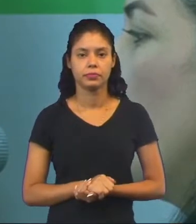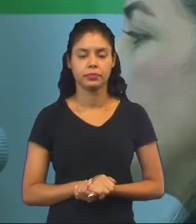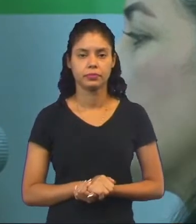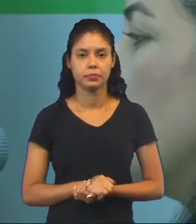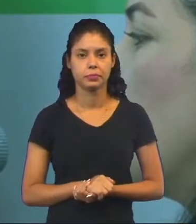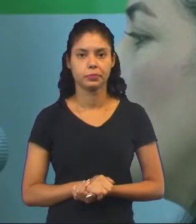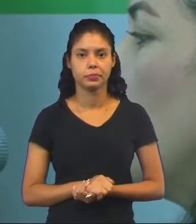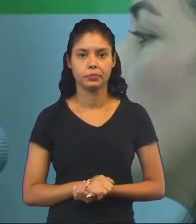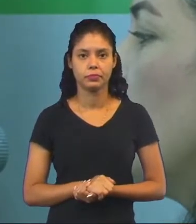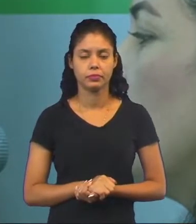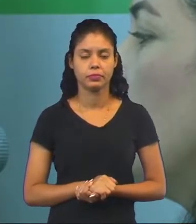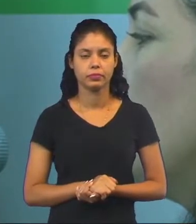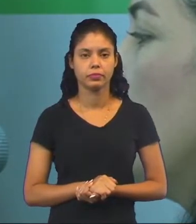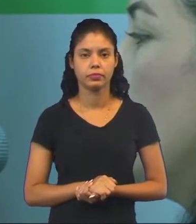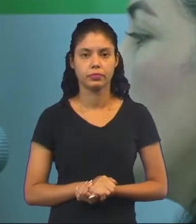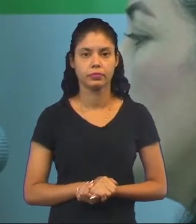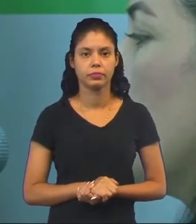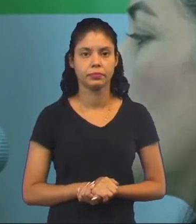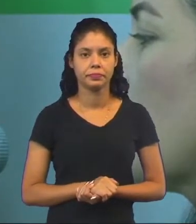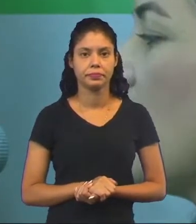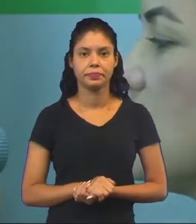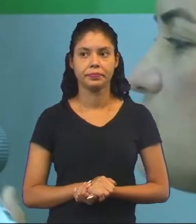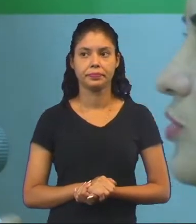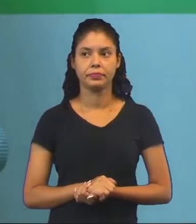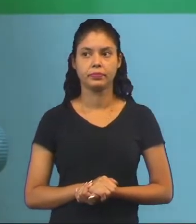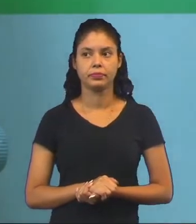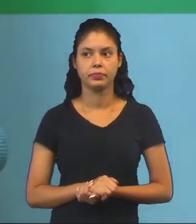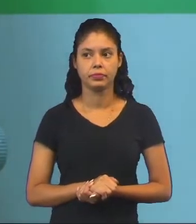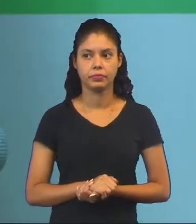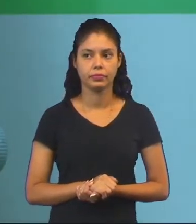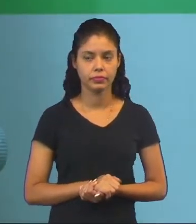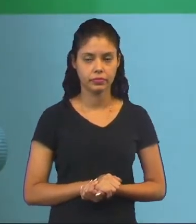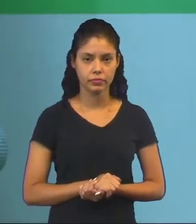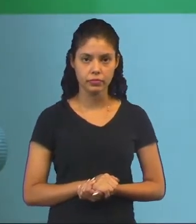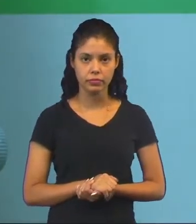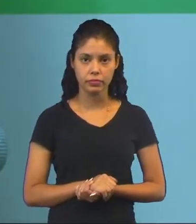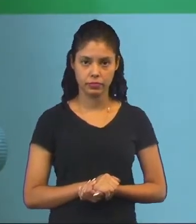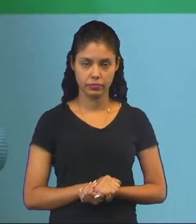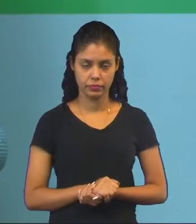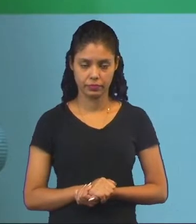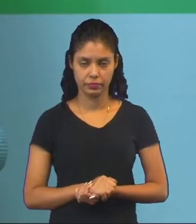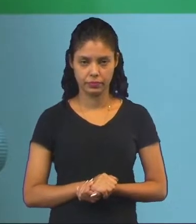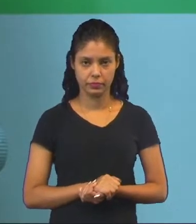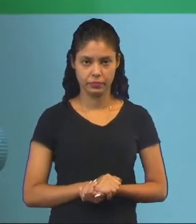Ou exclamou. Vou colocar respondeu. Tá?